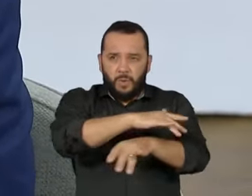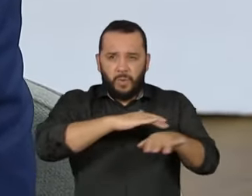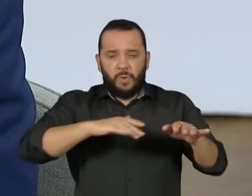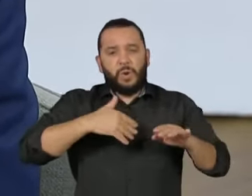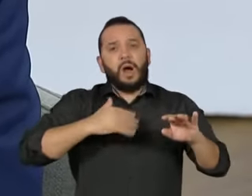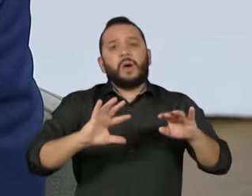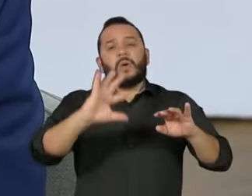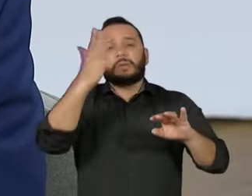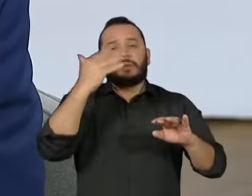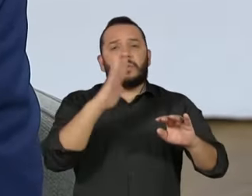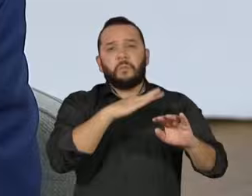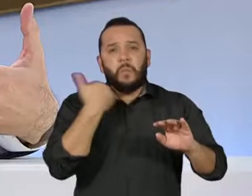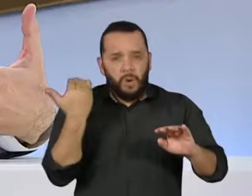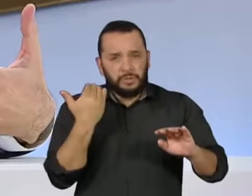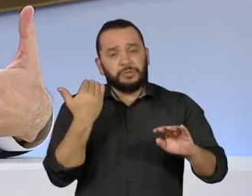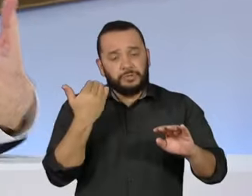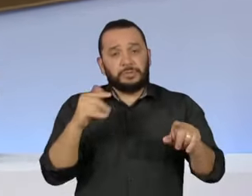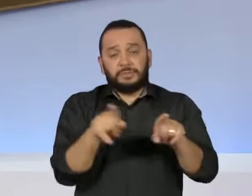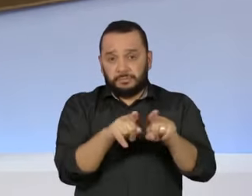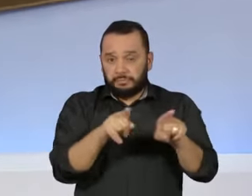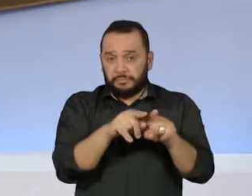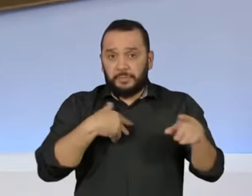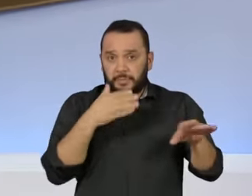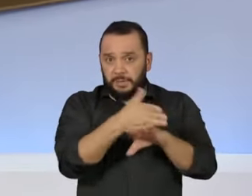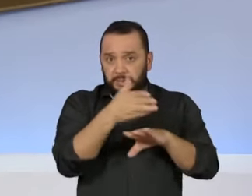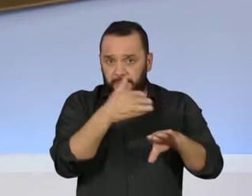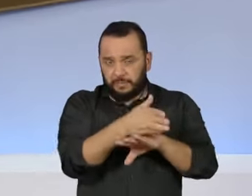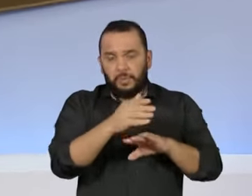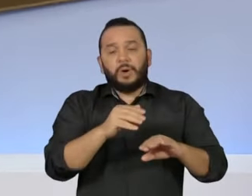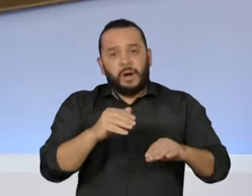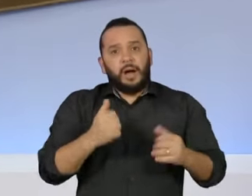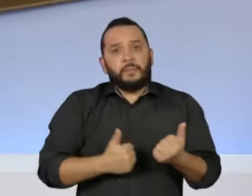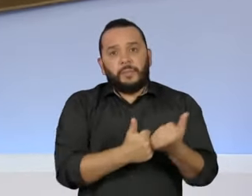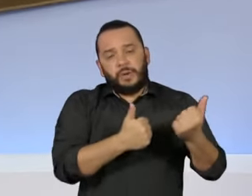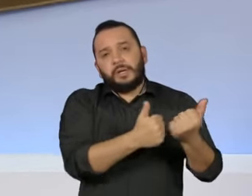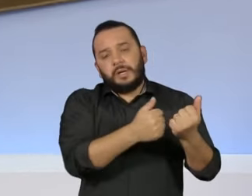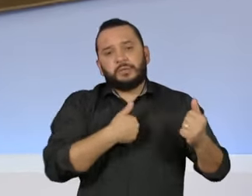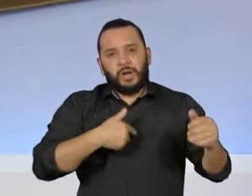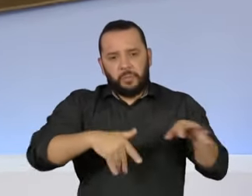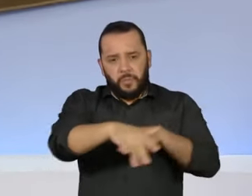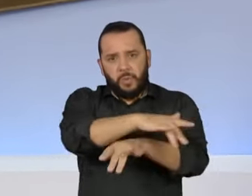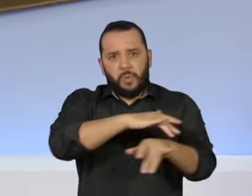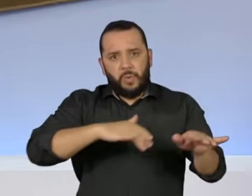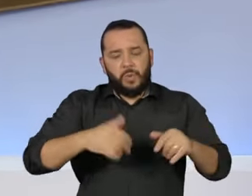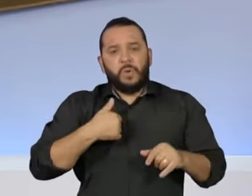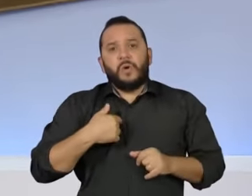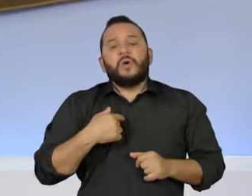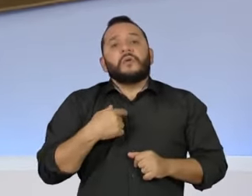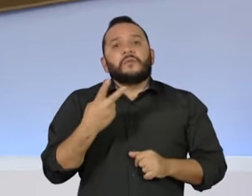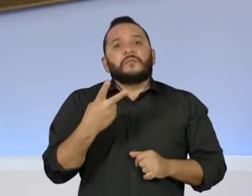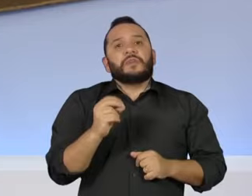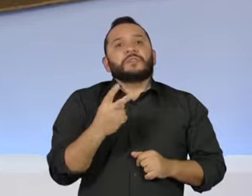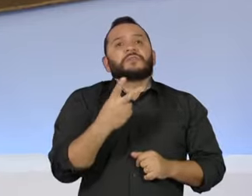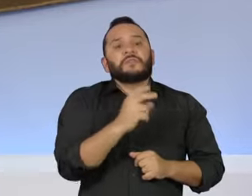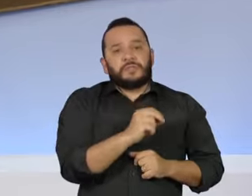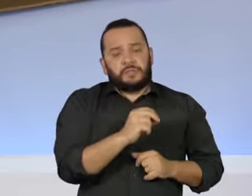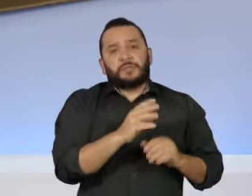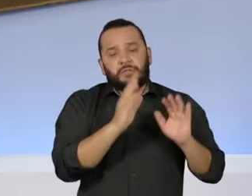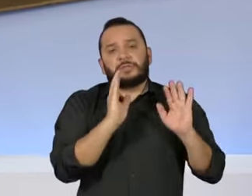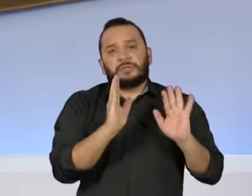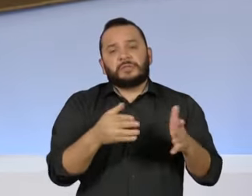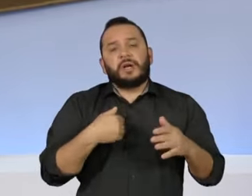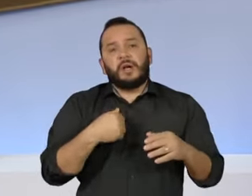participou ativamente, apoiando o motim de 2020, que terminou com um senador da República levando um tiro, Cid Gomes.